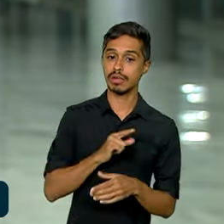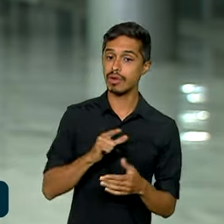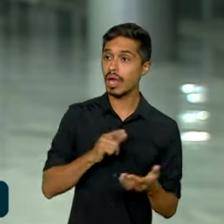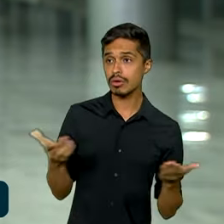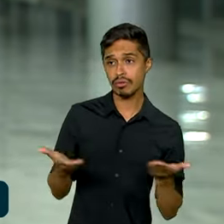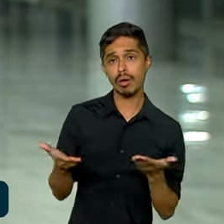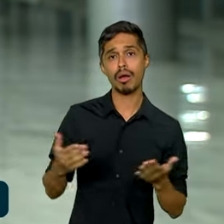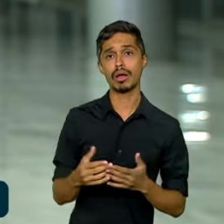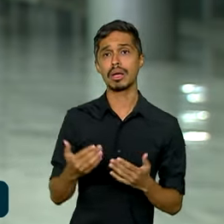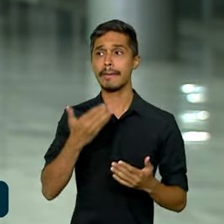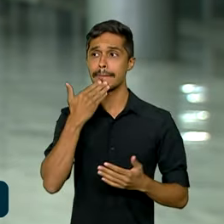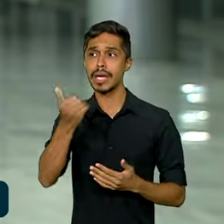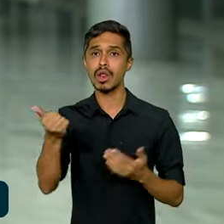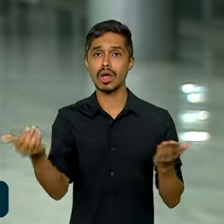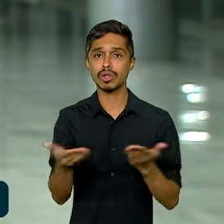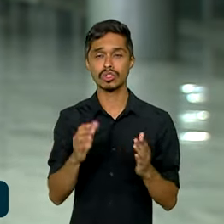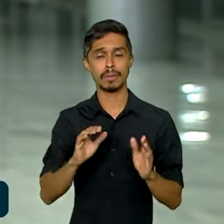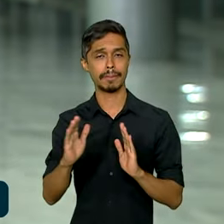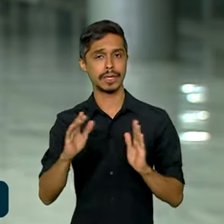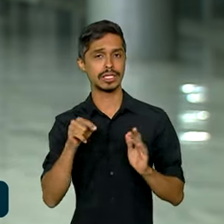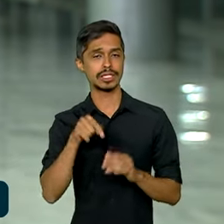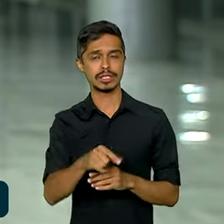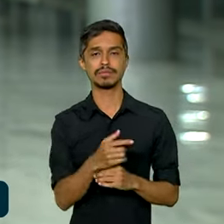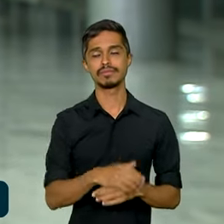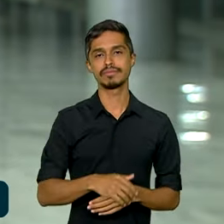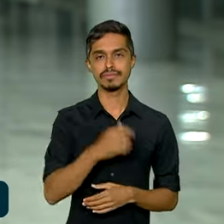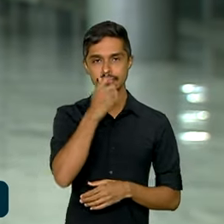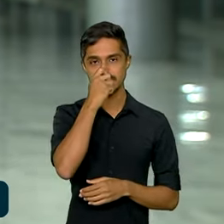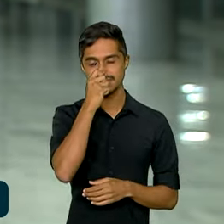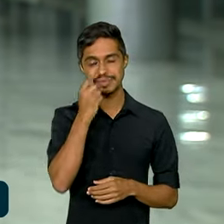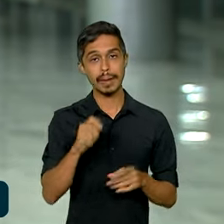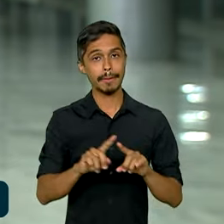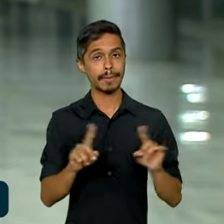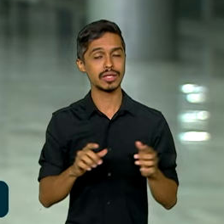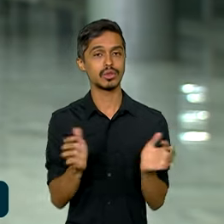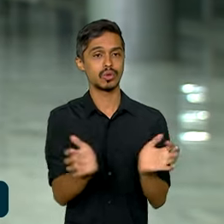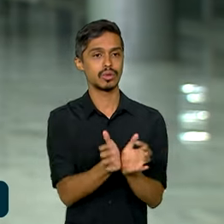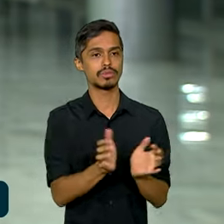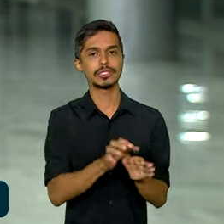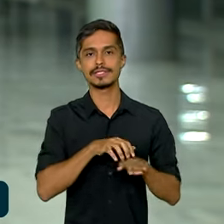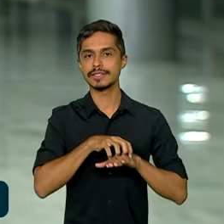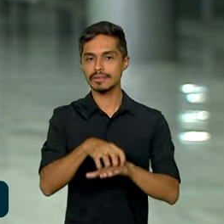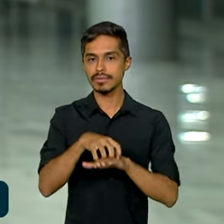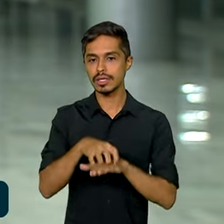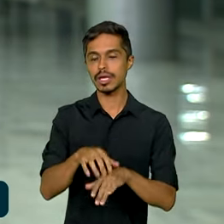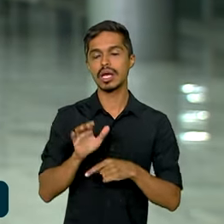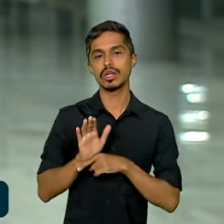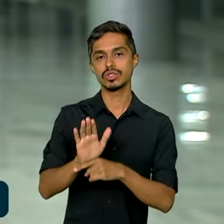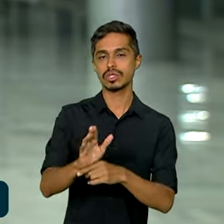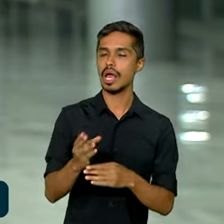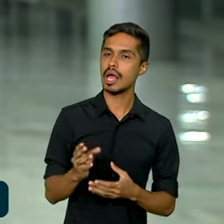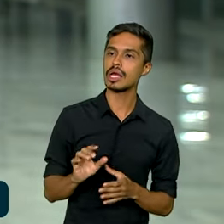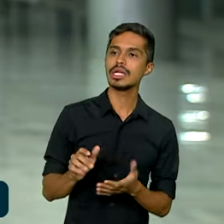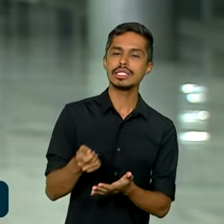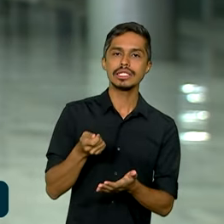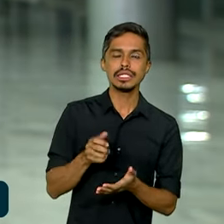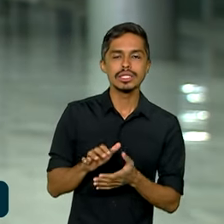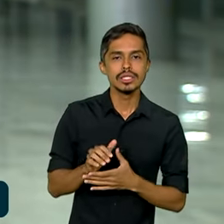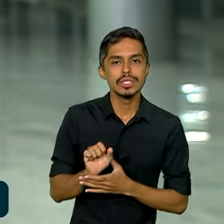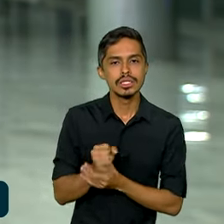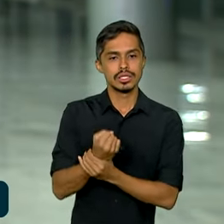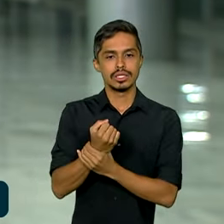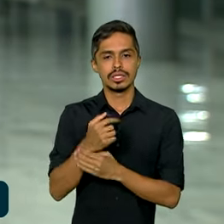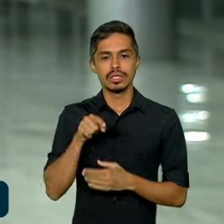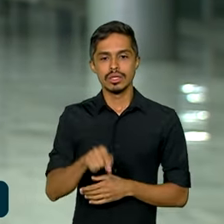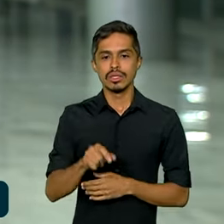registrada pelos produtos em 2023. Por outro lado, o grupo de transportes ajudou a segurar o resultado do IPCA